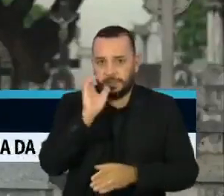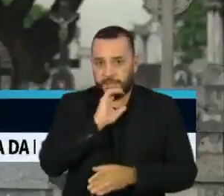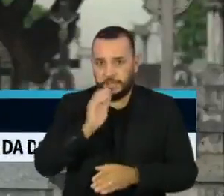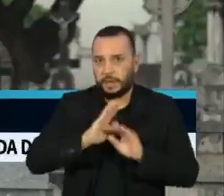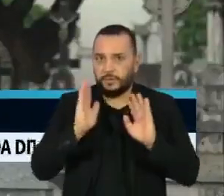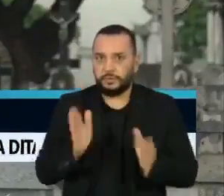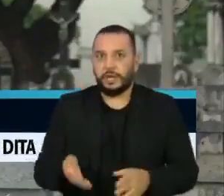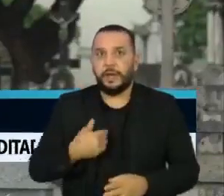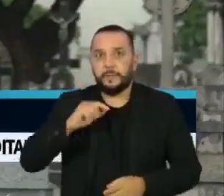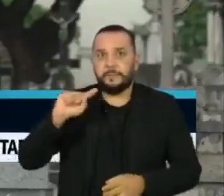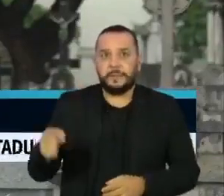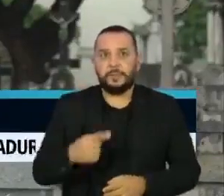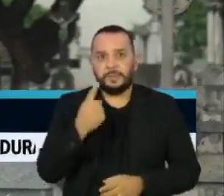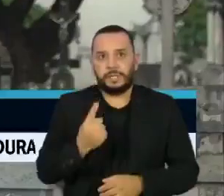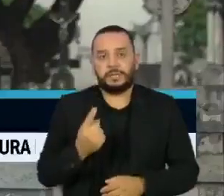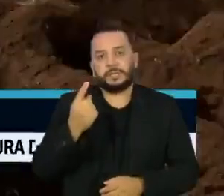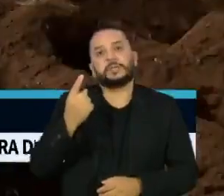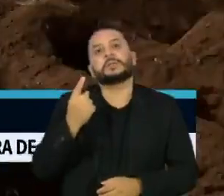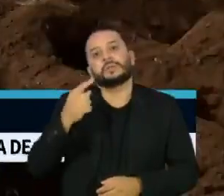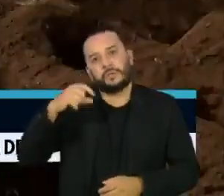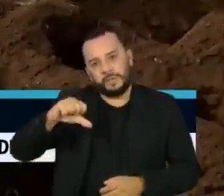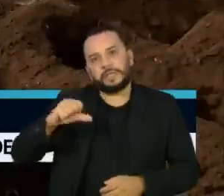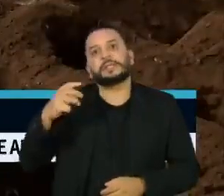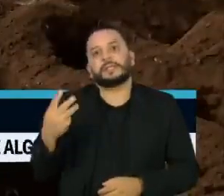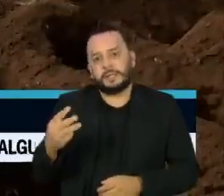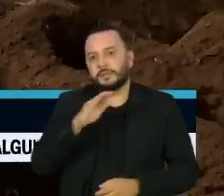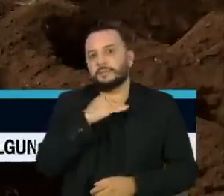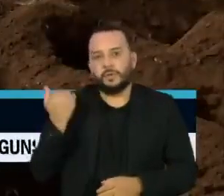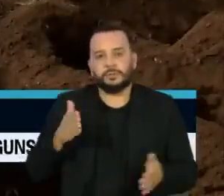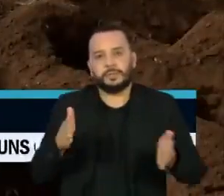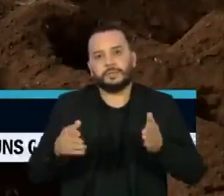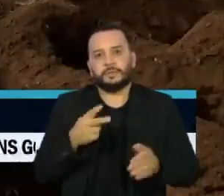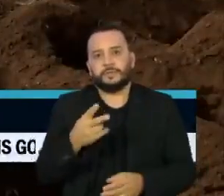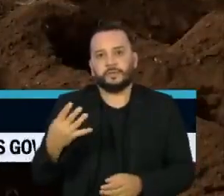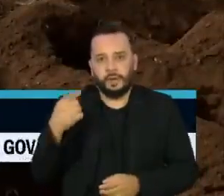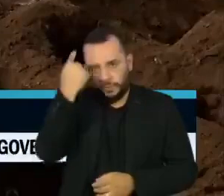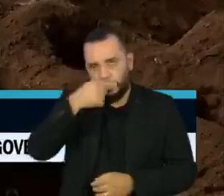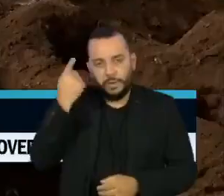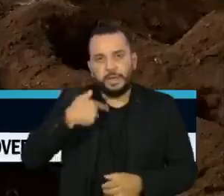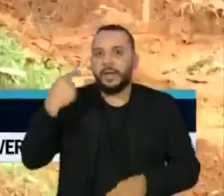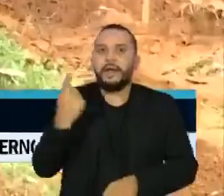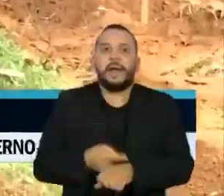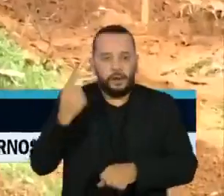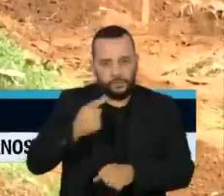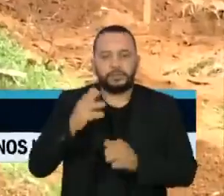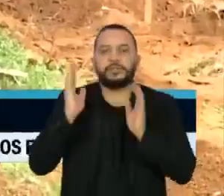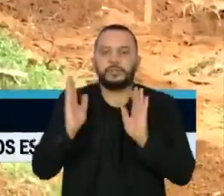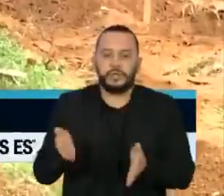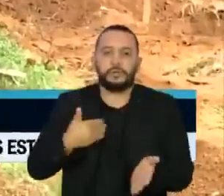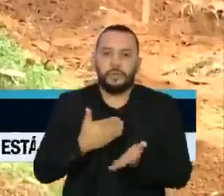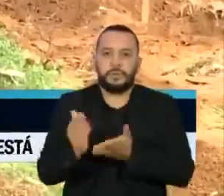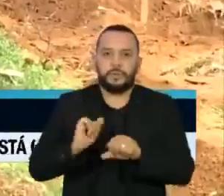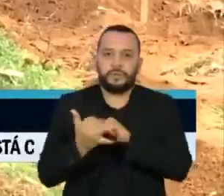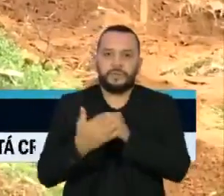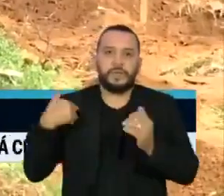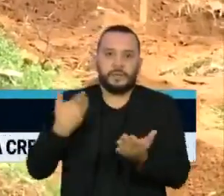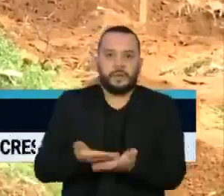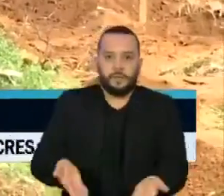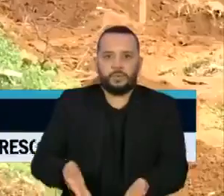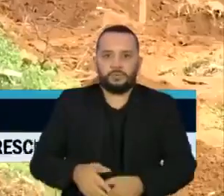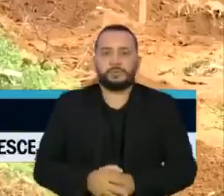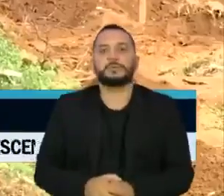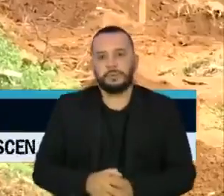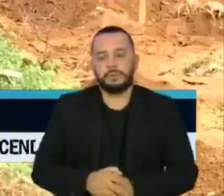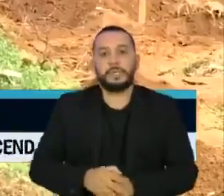Foram 1.193 óbitos nas últimas 24 horas, o maior número diário desde o início da pandemia no estado.